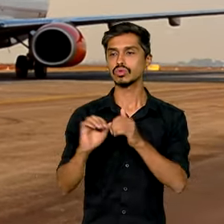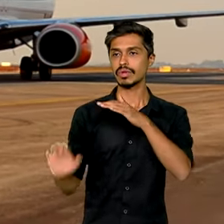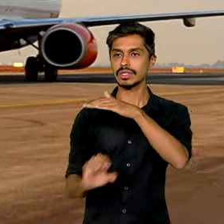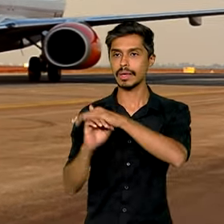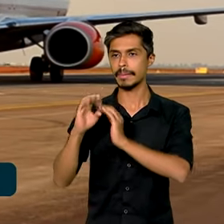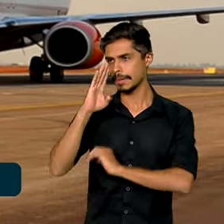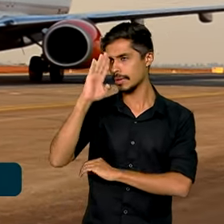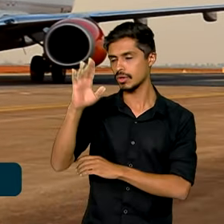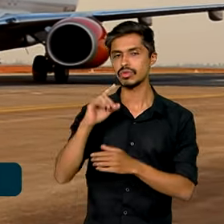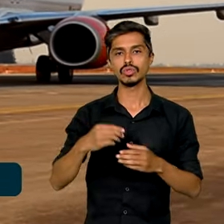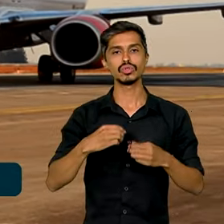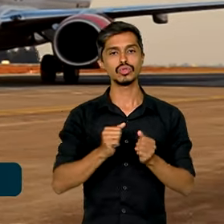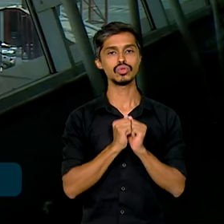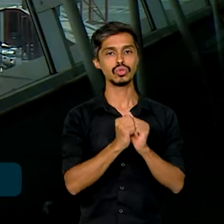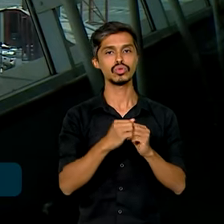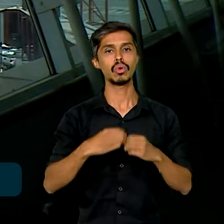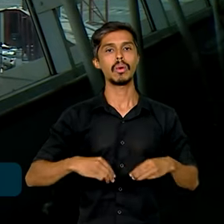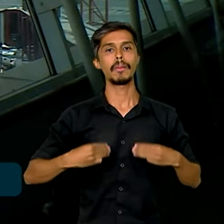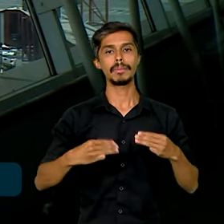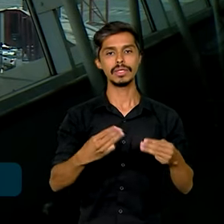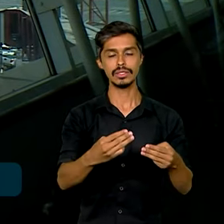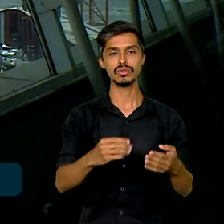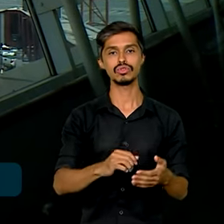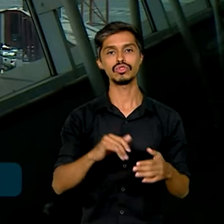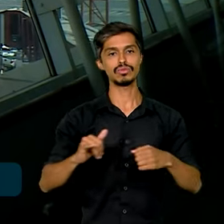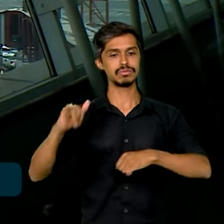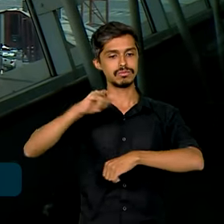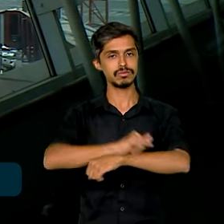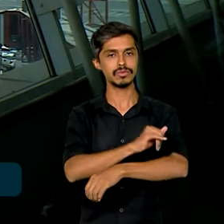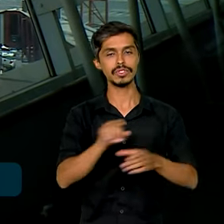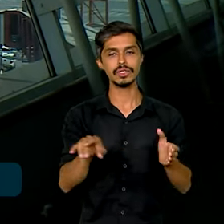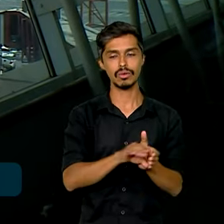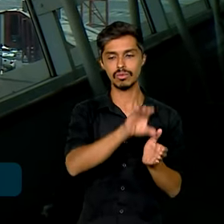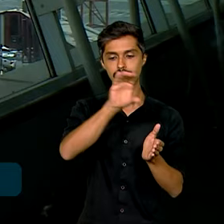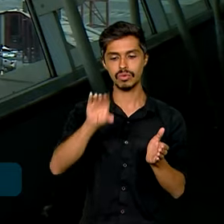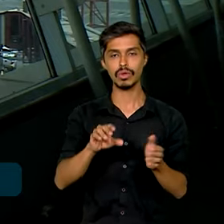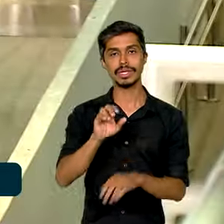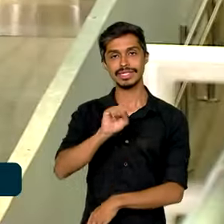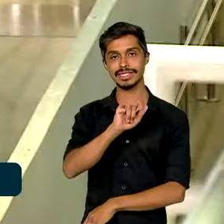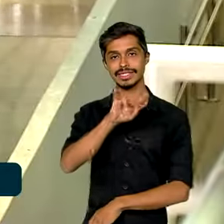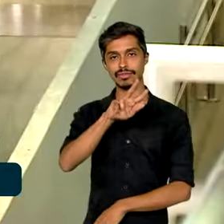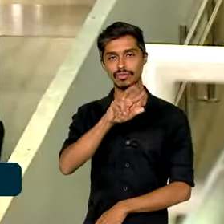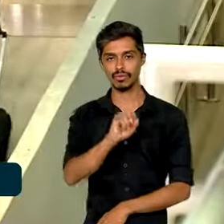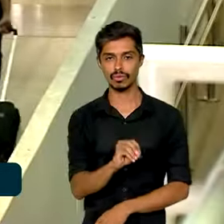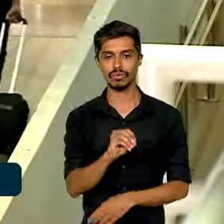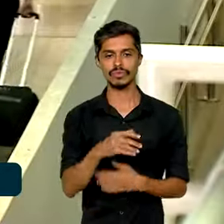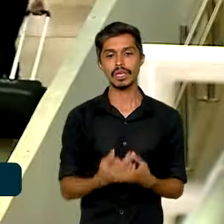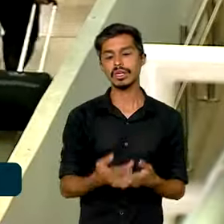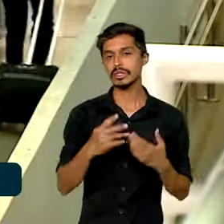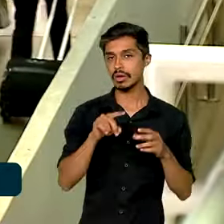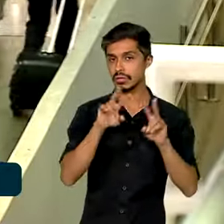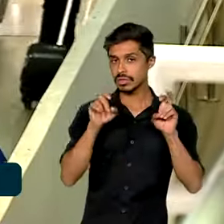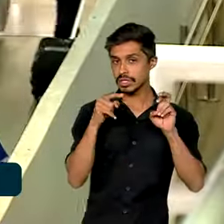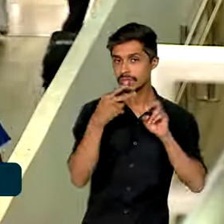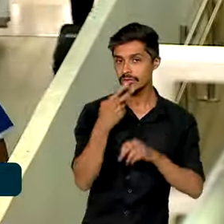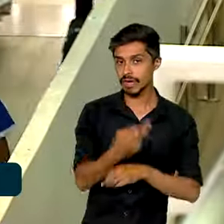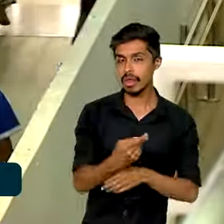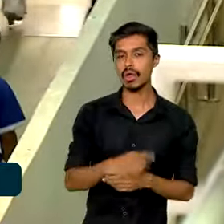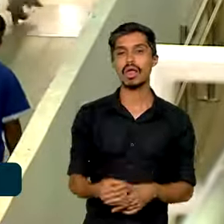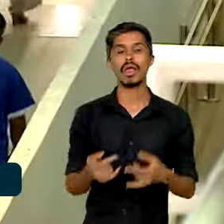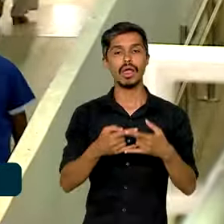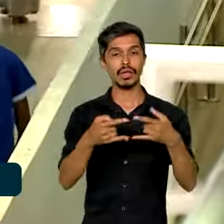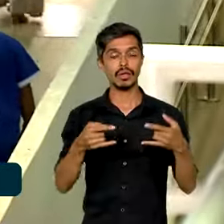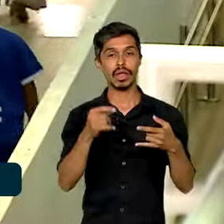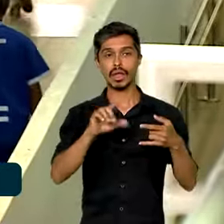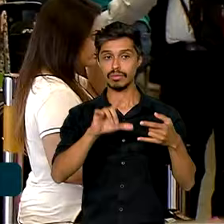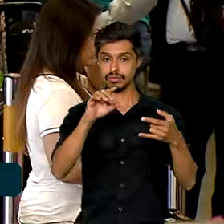com o ministro de Portos e Aeroportos, Silvio Costa Filho. Segundo a pasta, a redução dos bilhetes aéreos